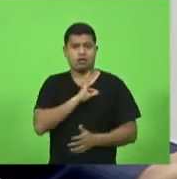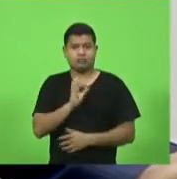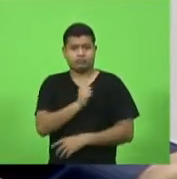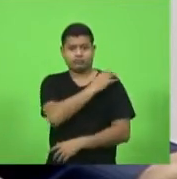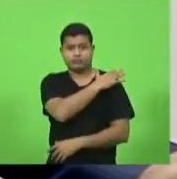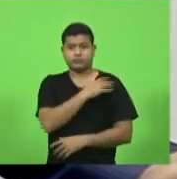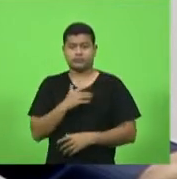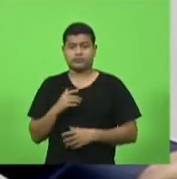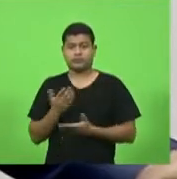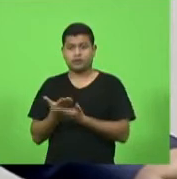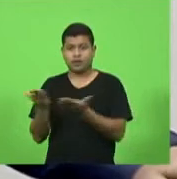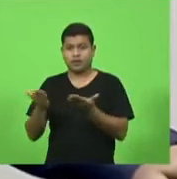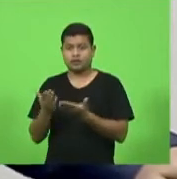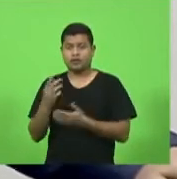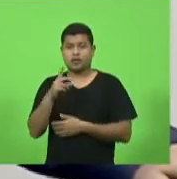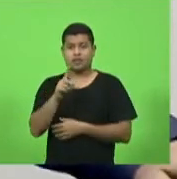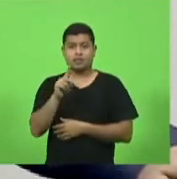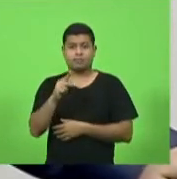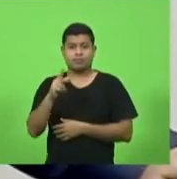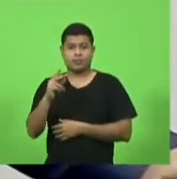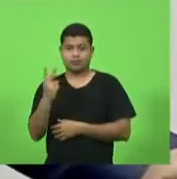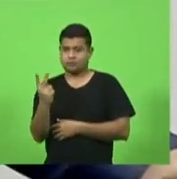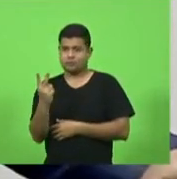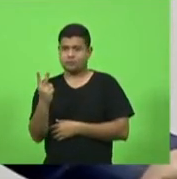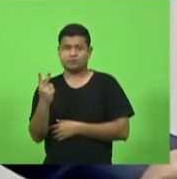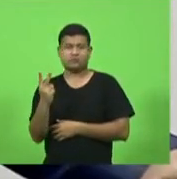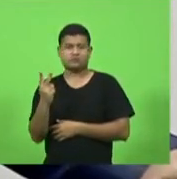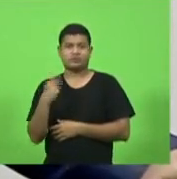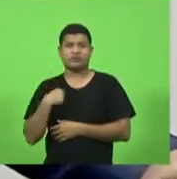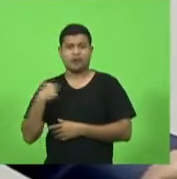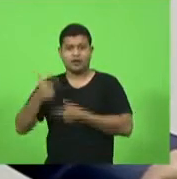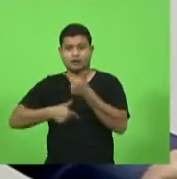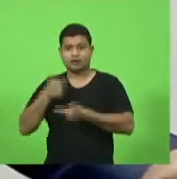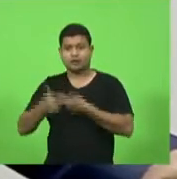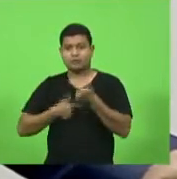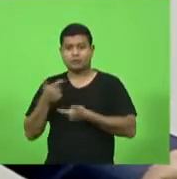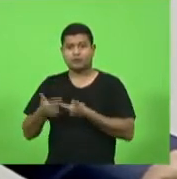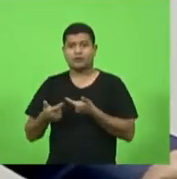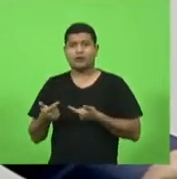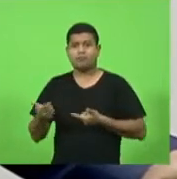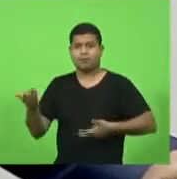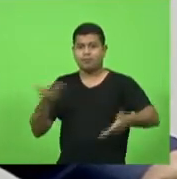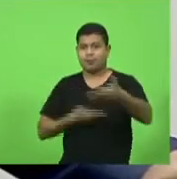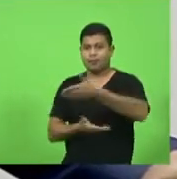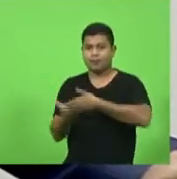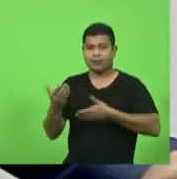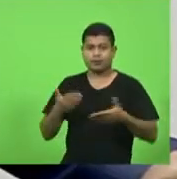diretoria, o DP2, que trabalha na distribuição e movimentação de tropa.